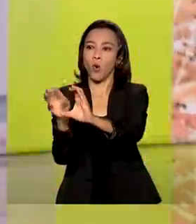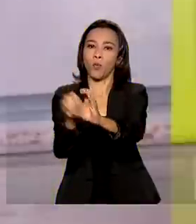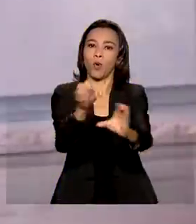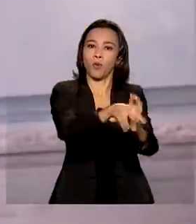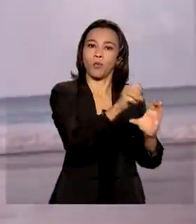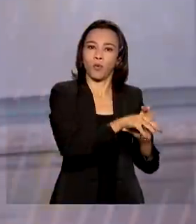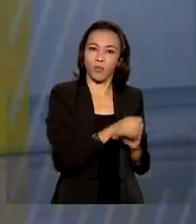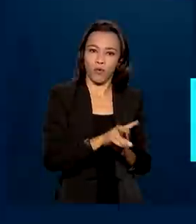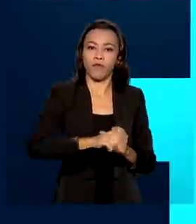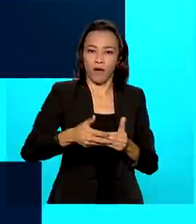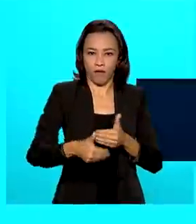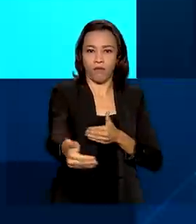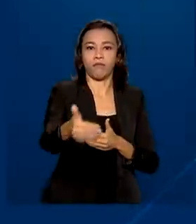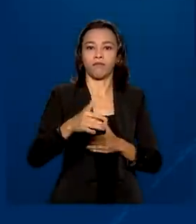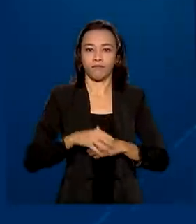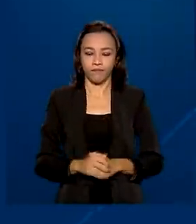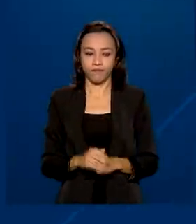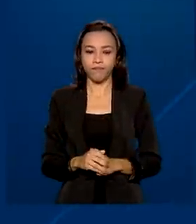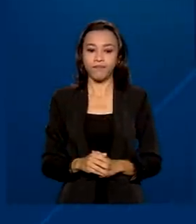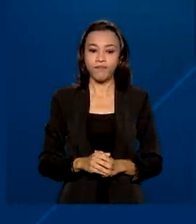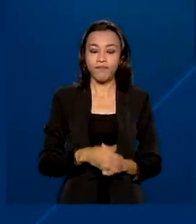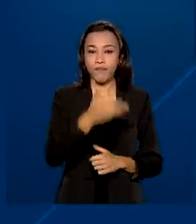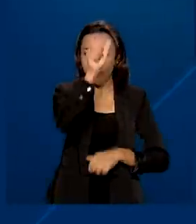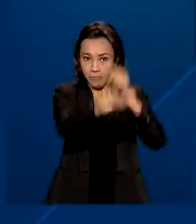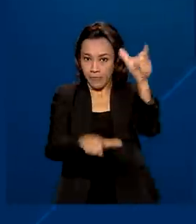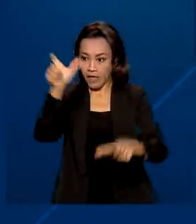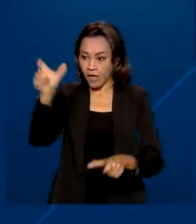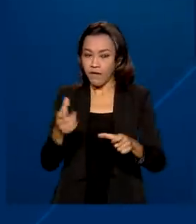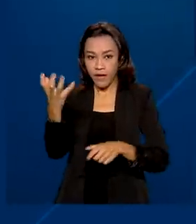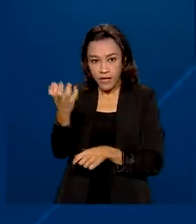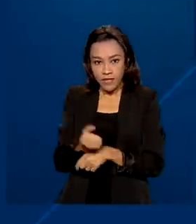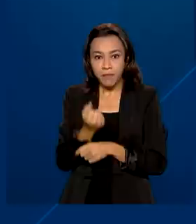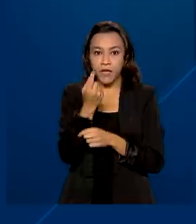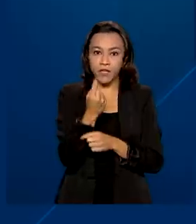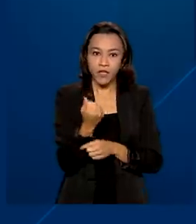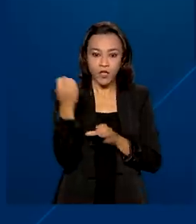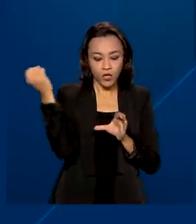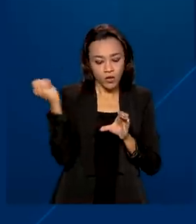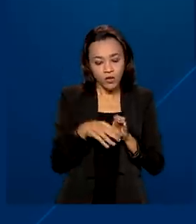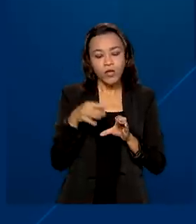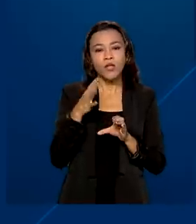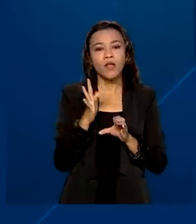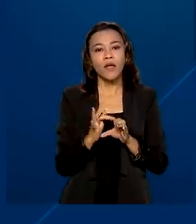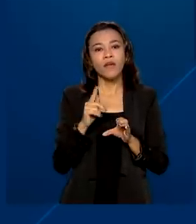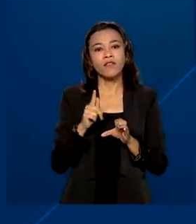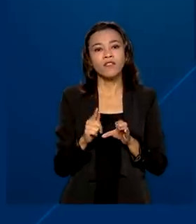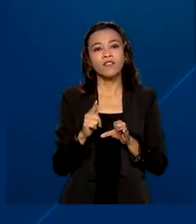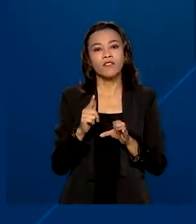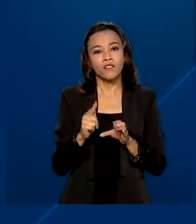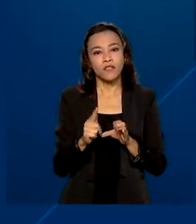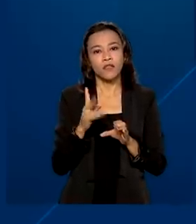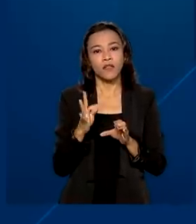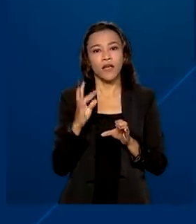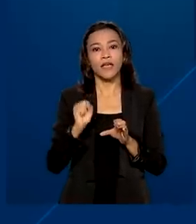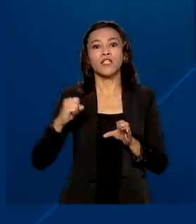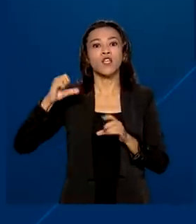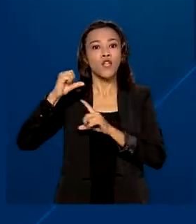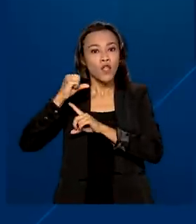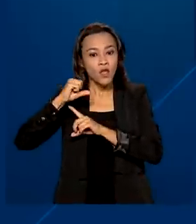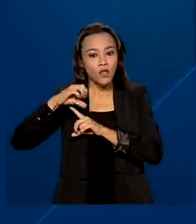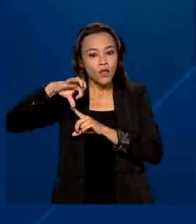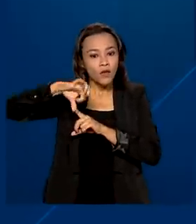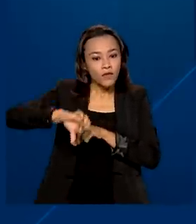vinculadas. Os trabalhadores vão receber na conta do FGTS 96% do lucro